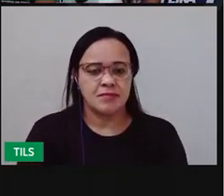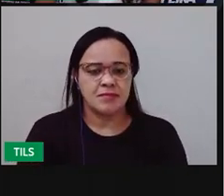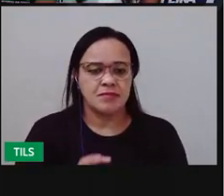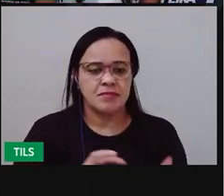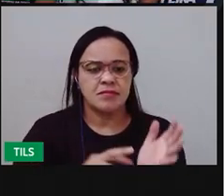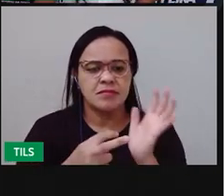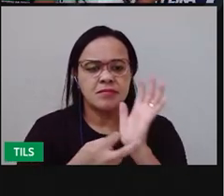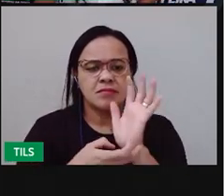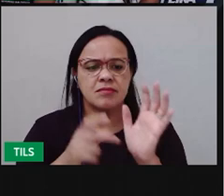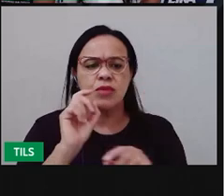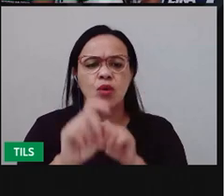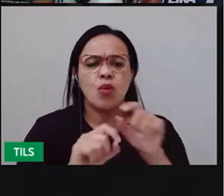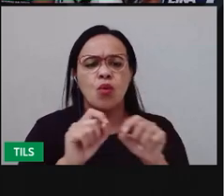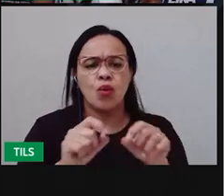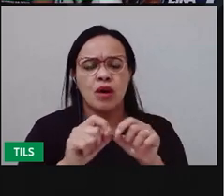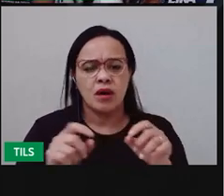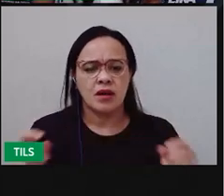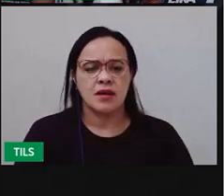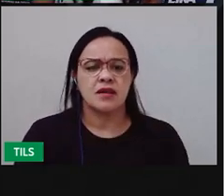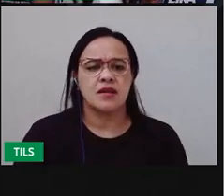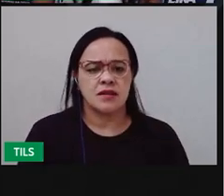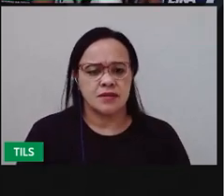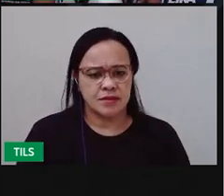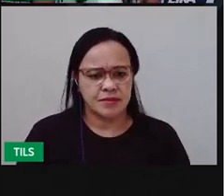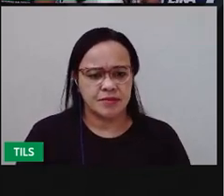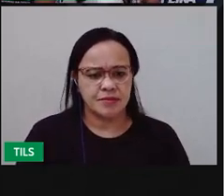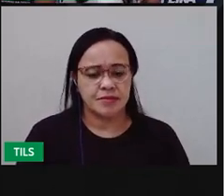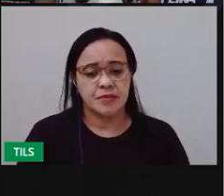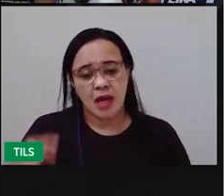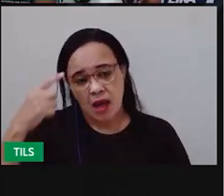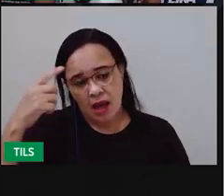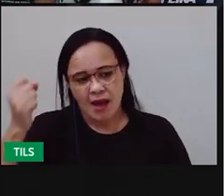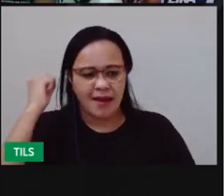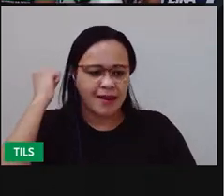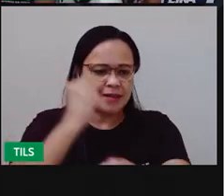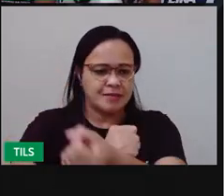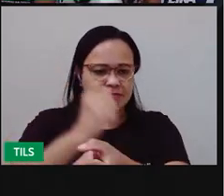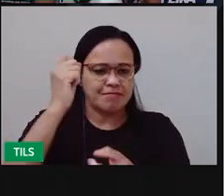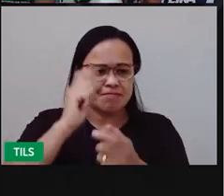significa gravura em madeira.